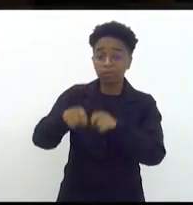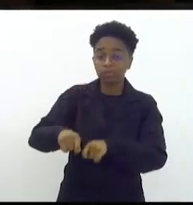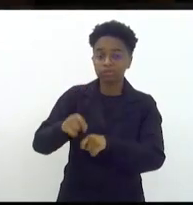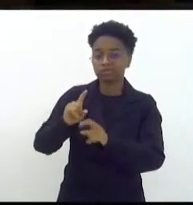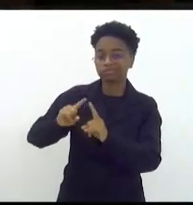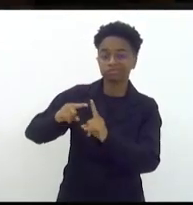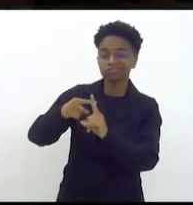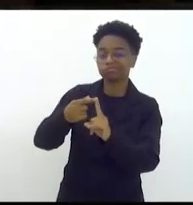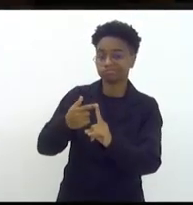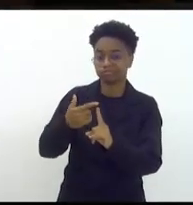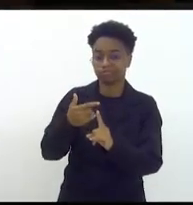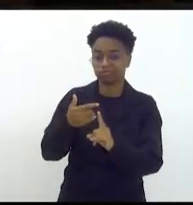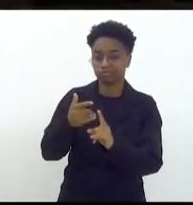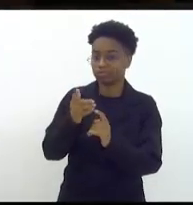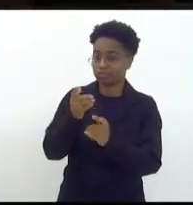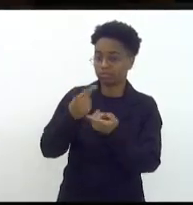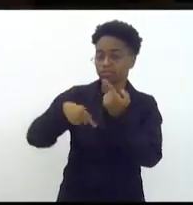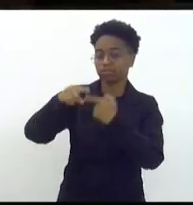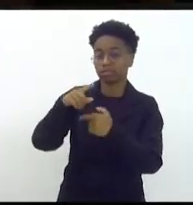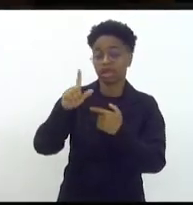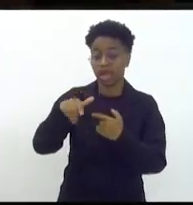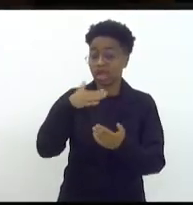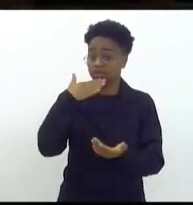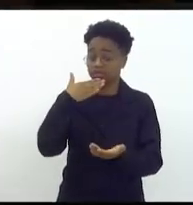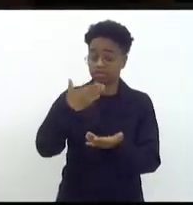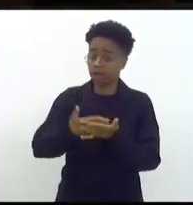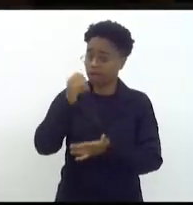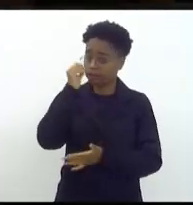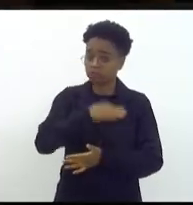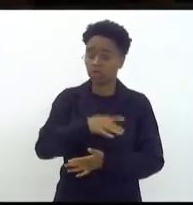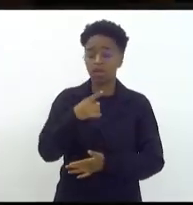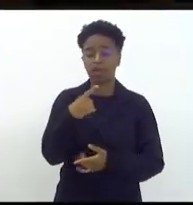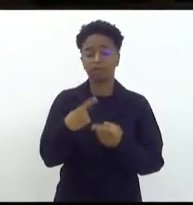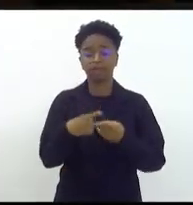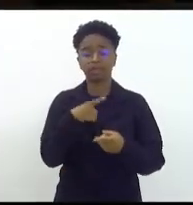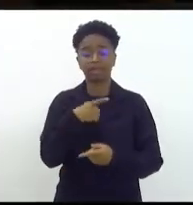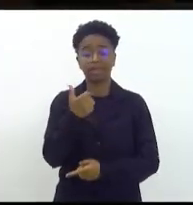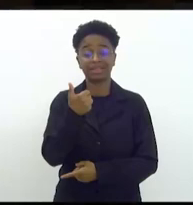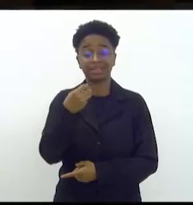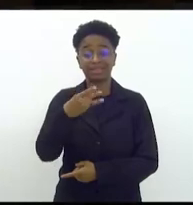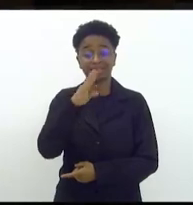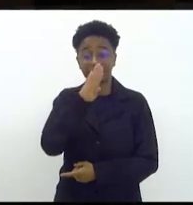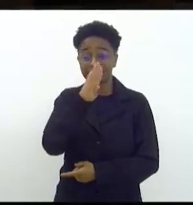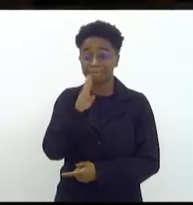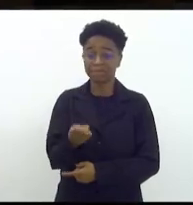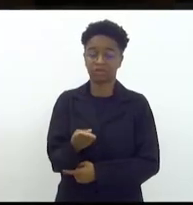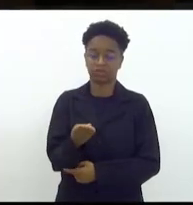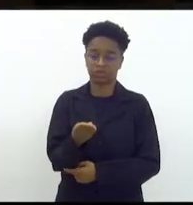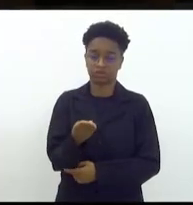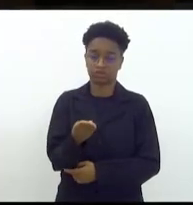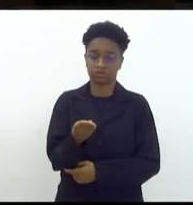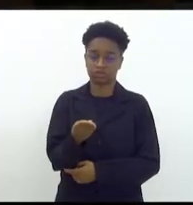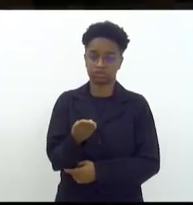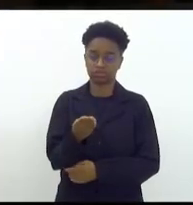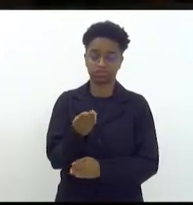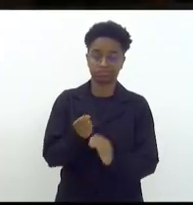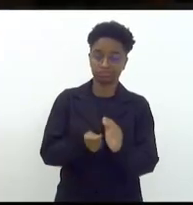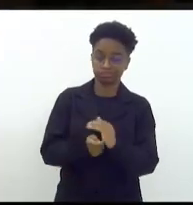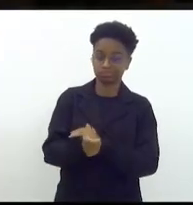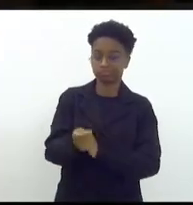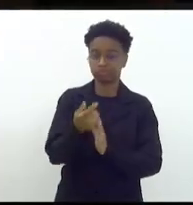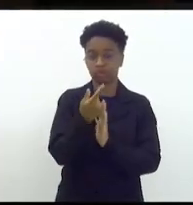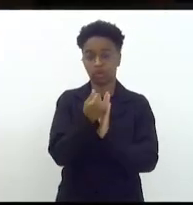e isso é um escândalo por exemplo a gente tem cerca de 13 bilhões de investimento orçamentário